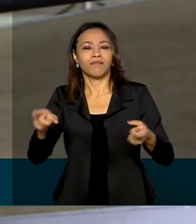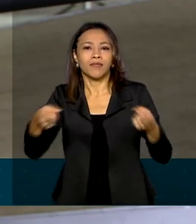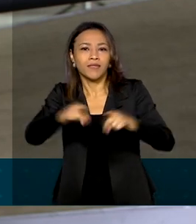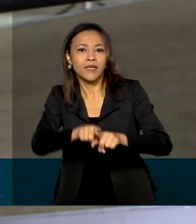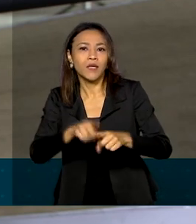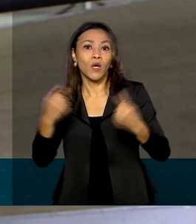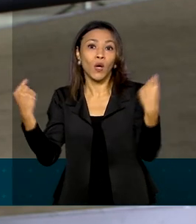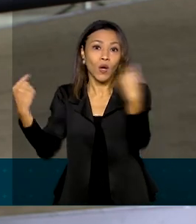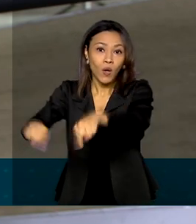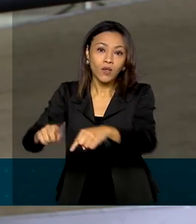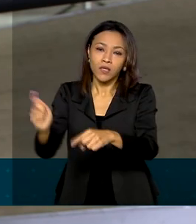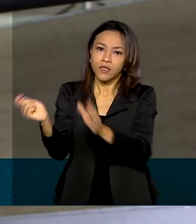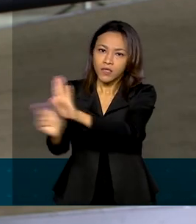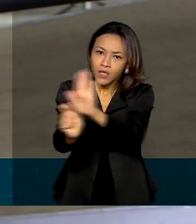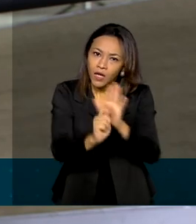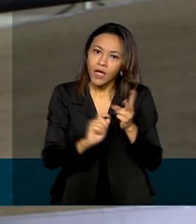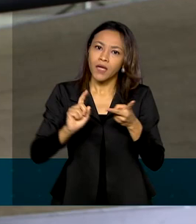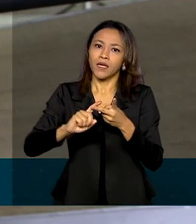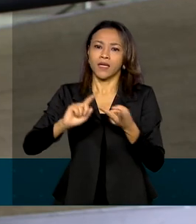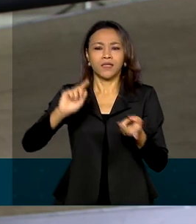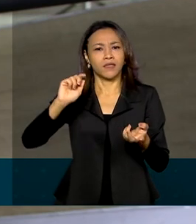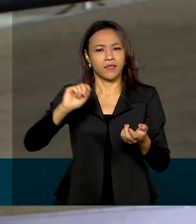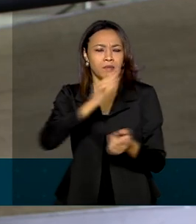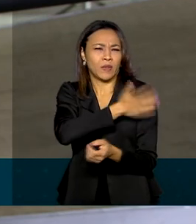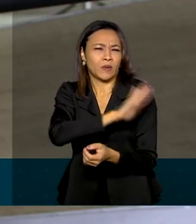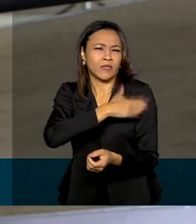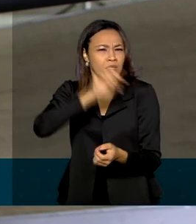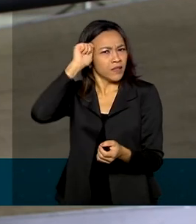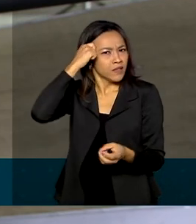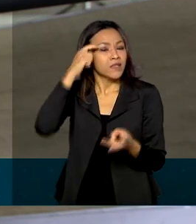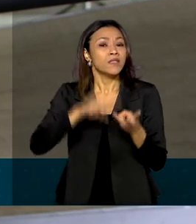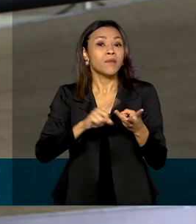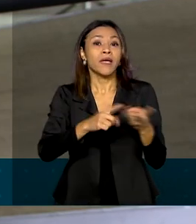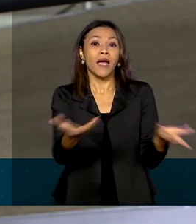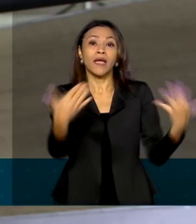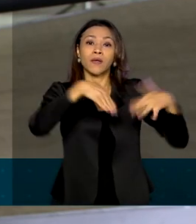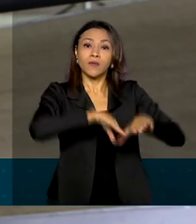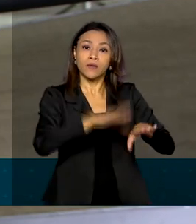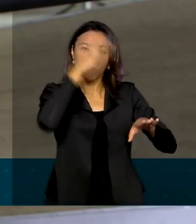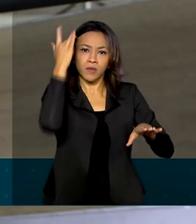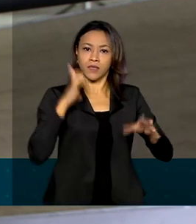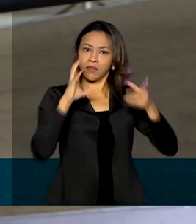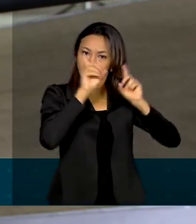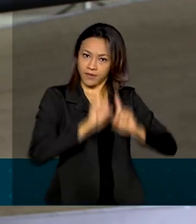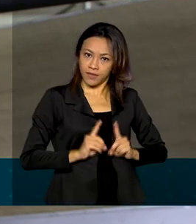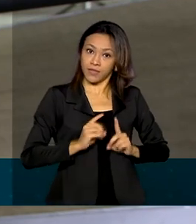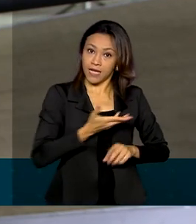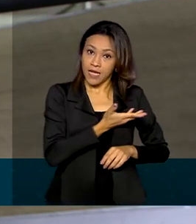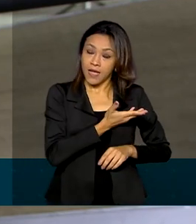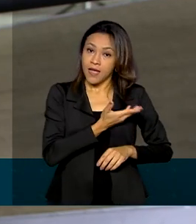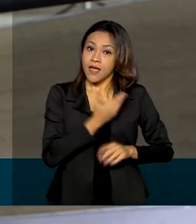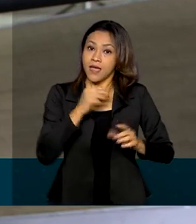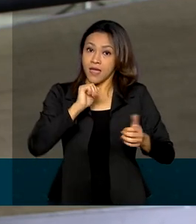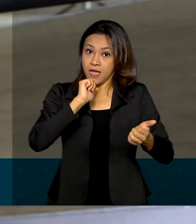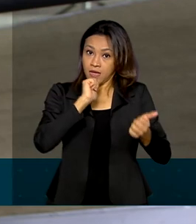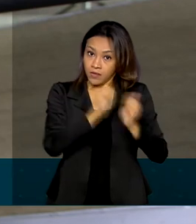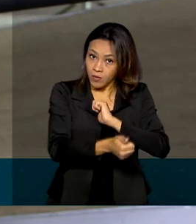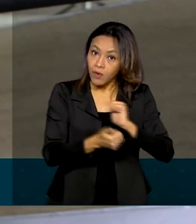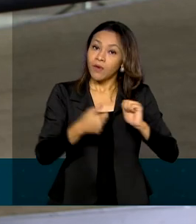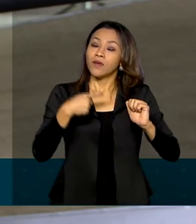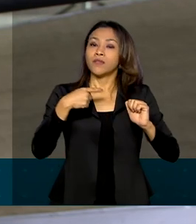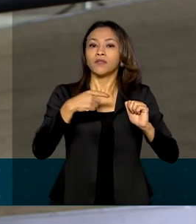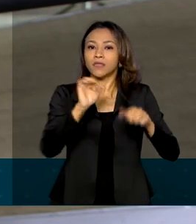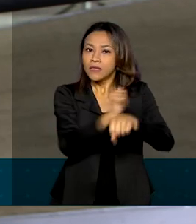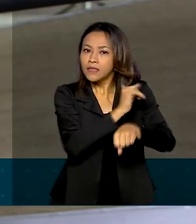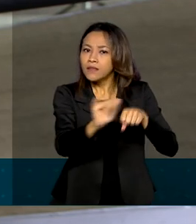ao racismo e também na inclusão de pessoas com deficiência. Ele também será utilizado no direito das crianças